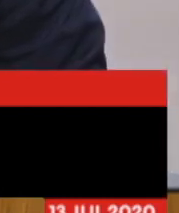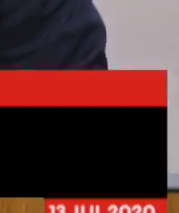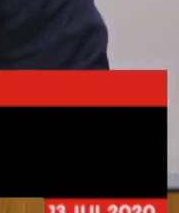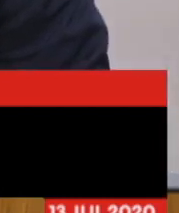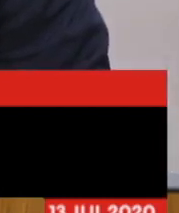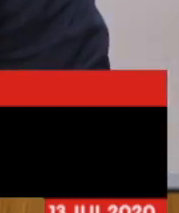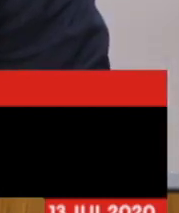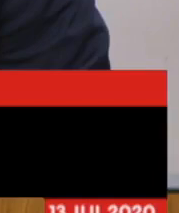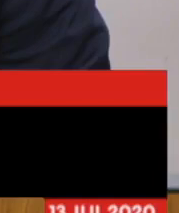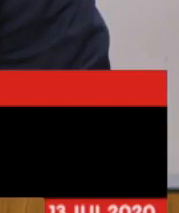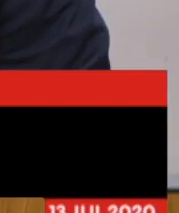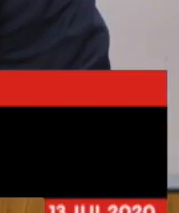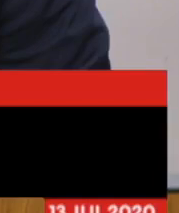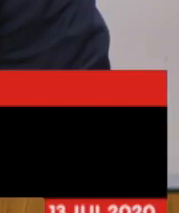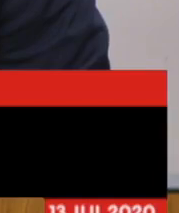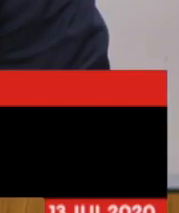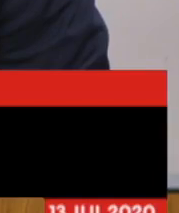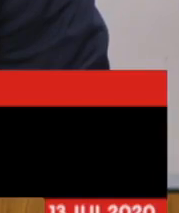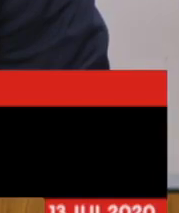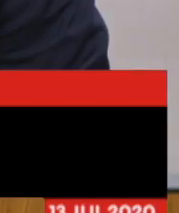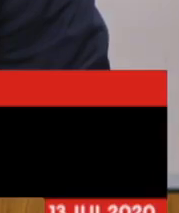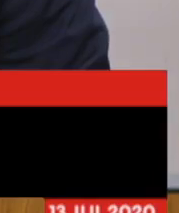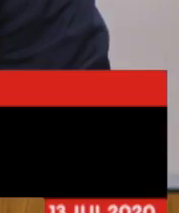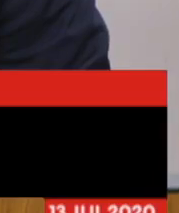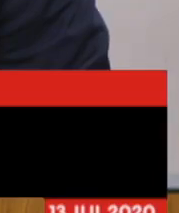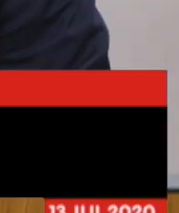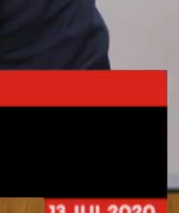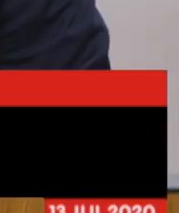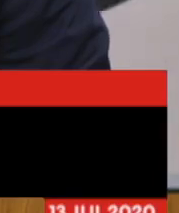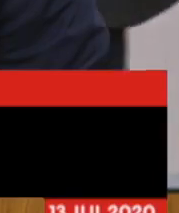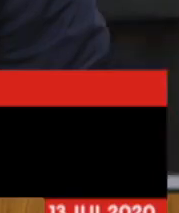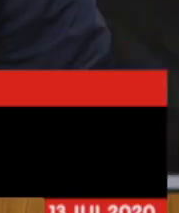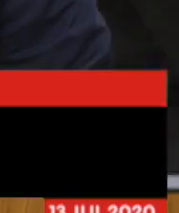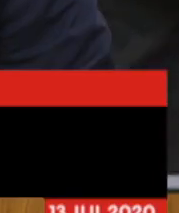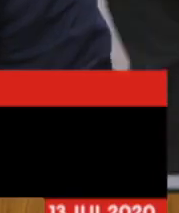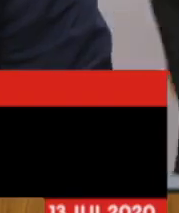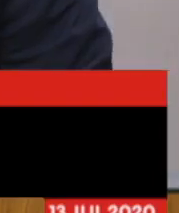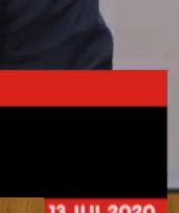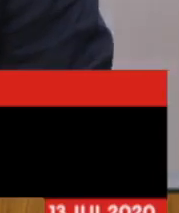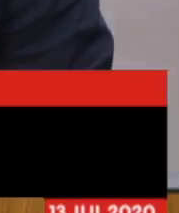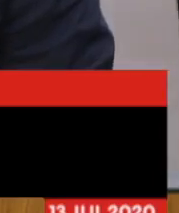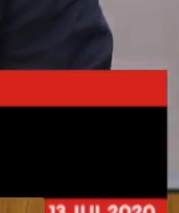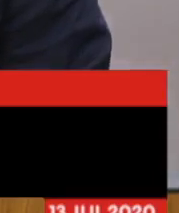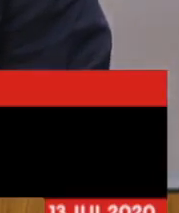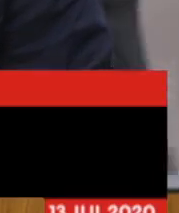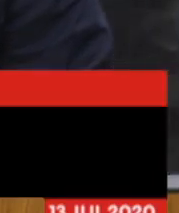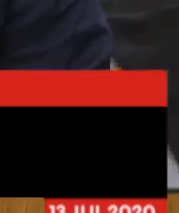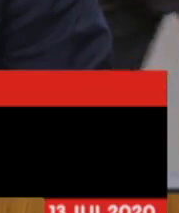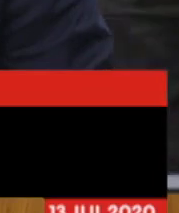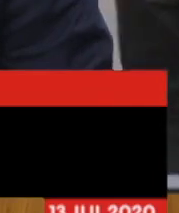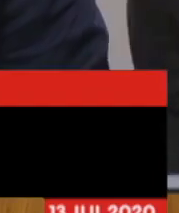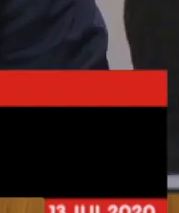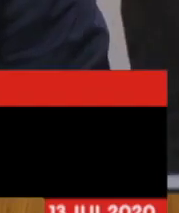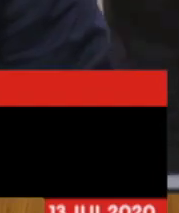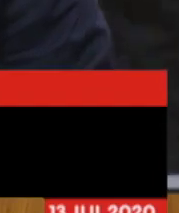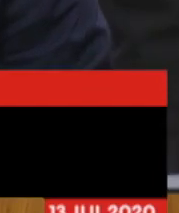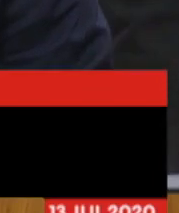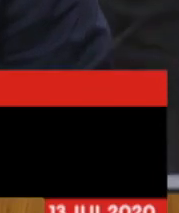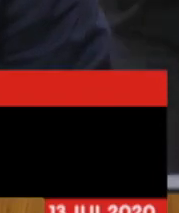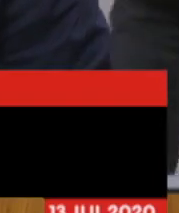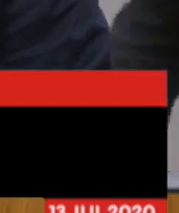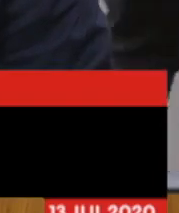Convém também frisar que, seguindo o entendimento já manifestado pelas comissões da Assembleia